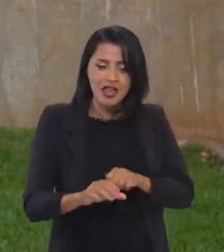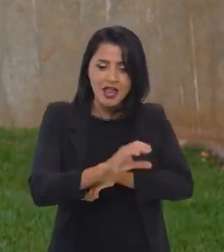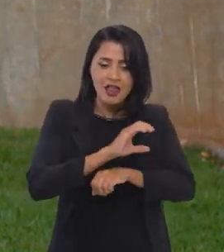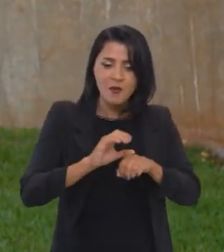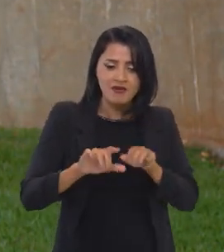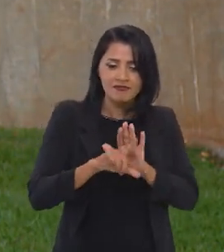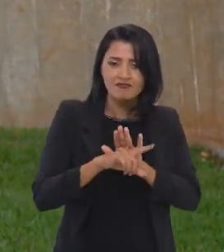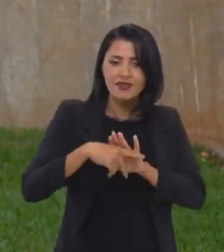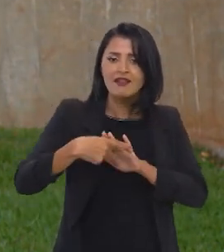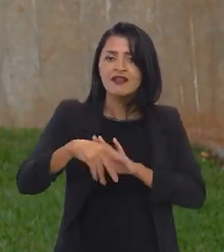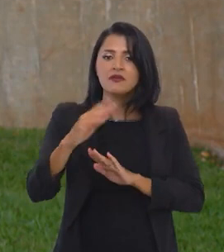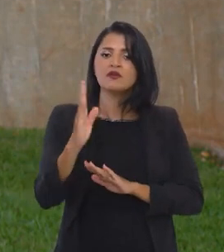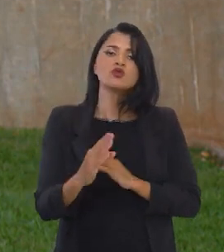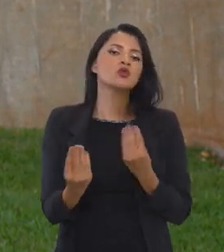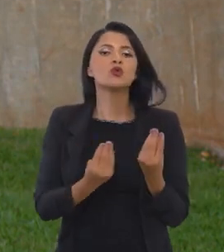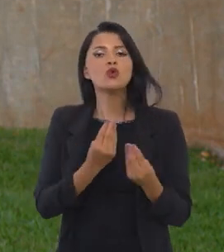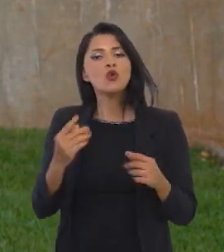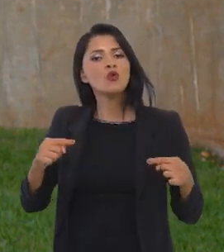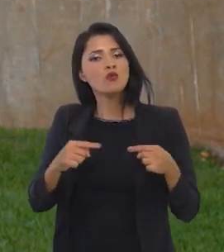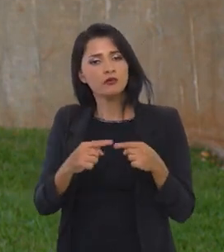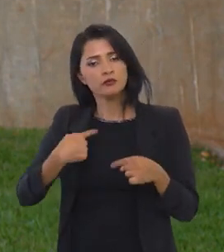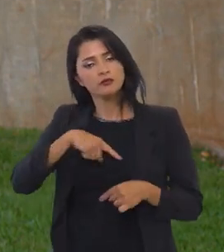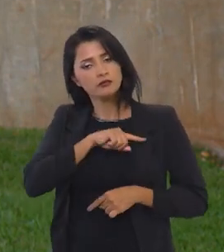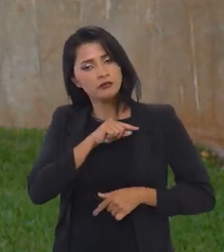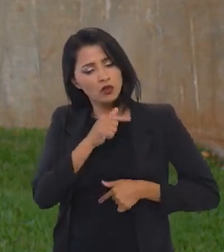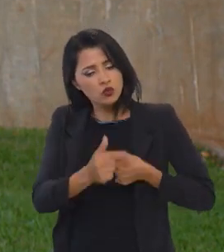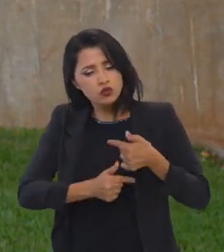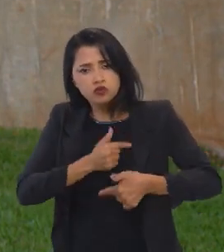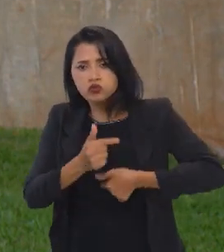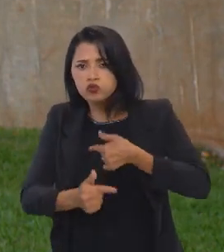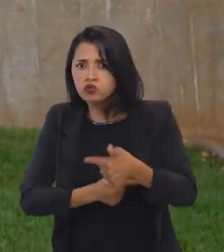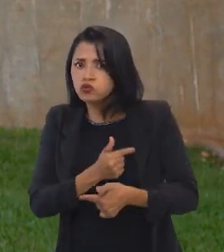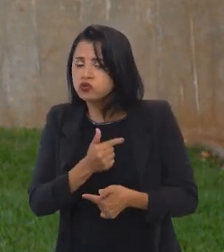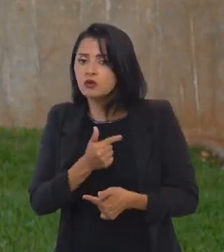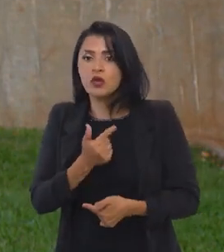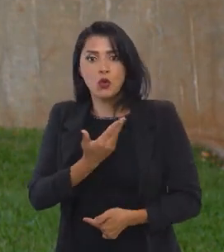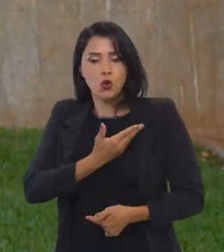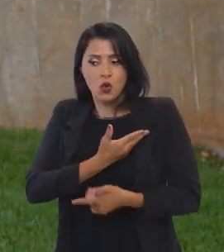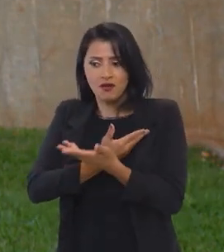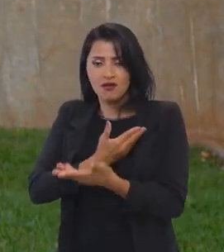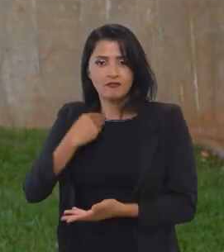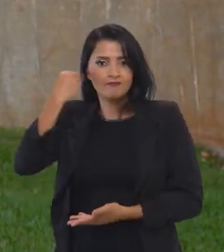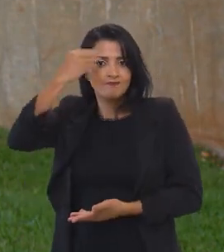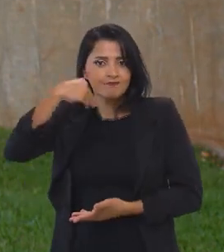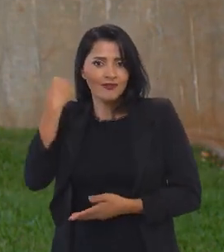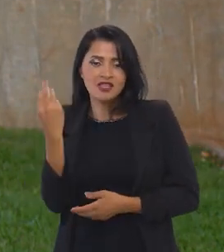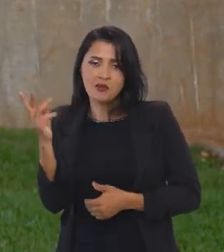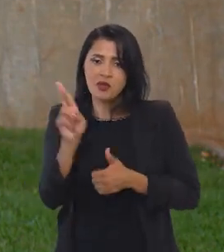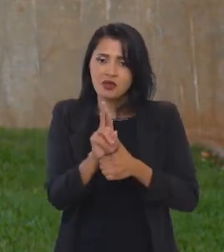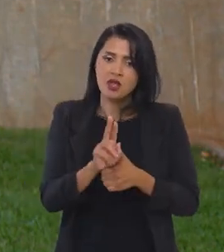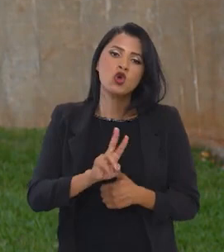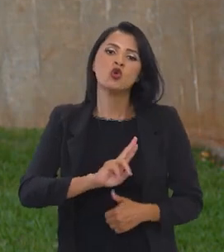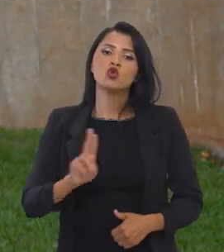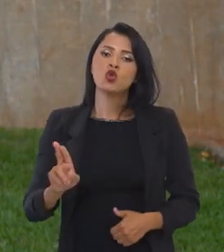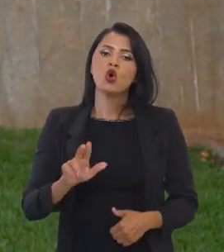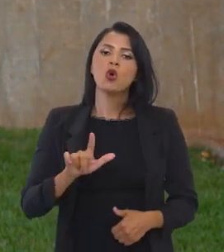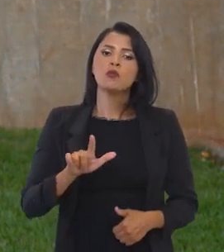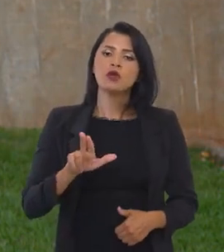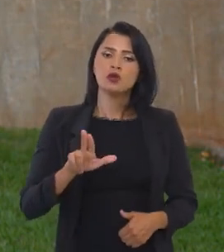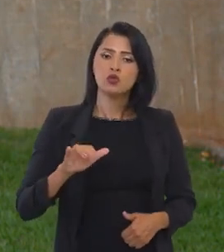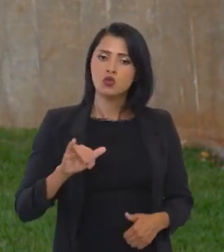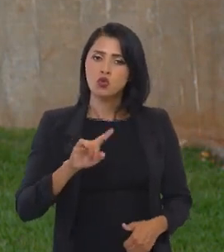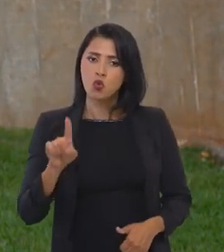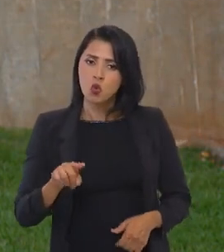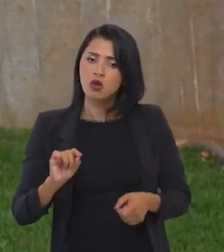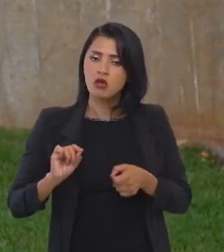constitucional e legal brasileiro. Então, nós trabalhamos arduamente. Um colega muito experiente da procuradoria, o Luiz